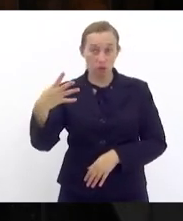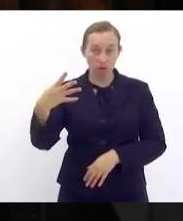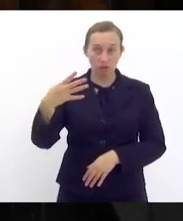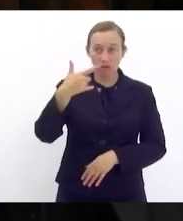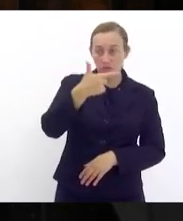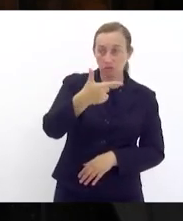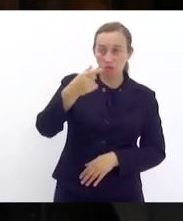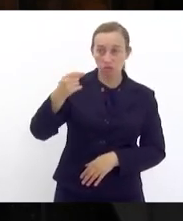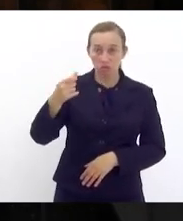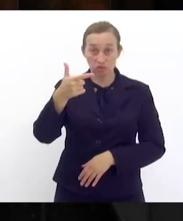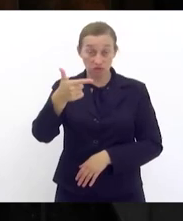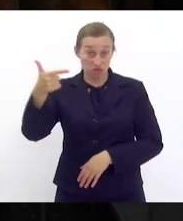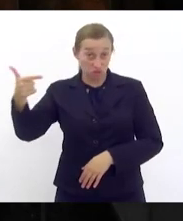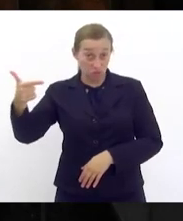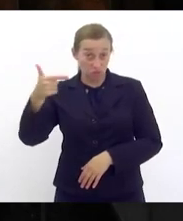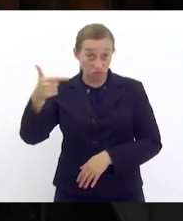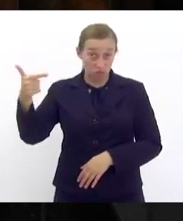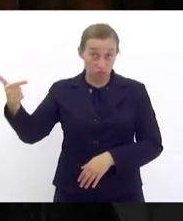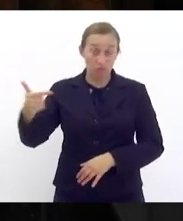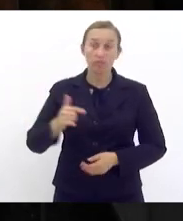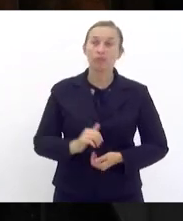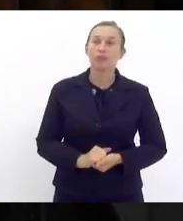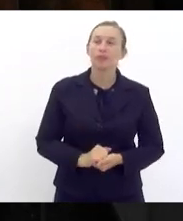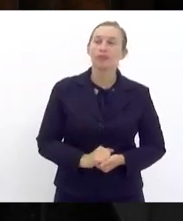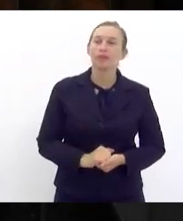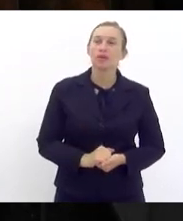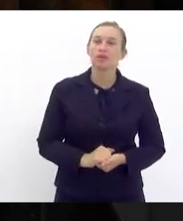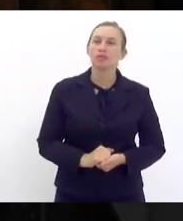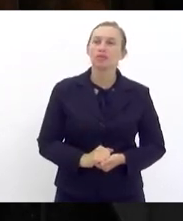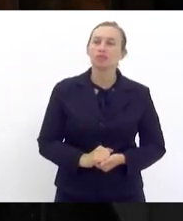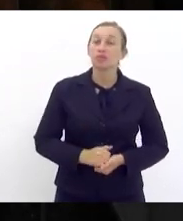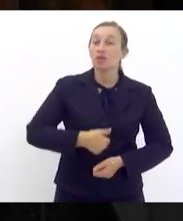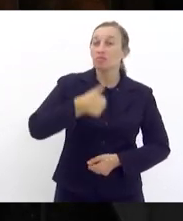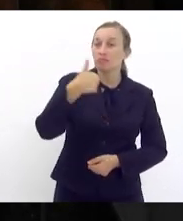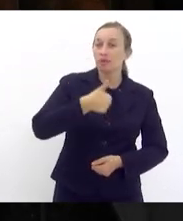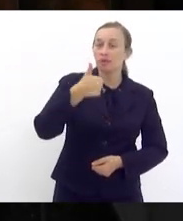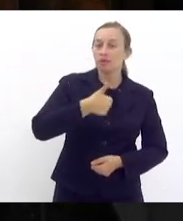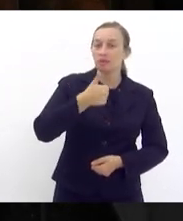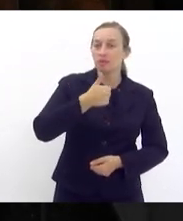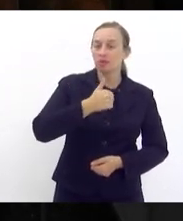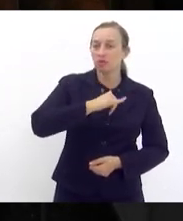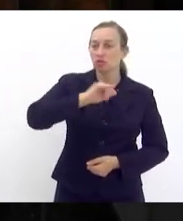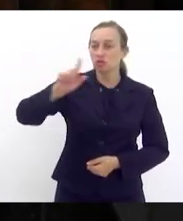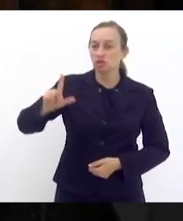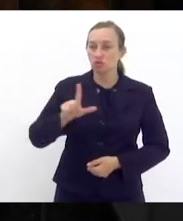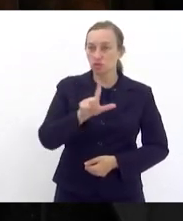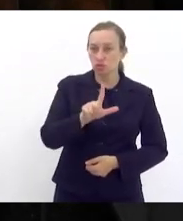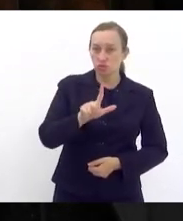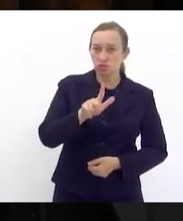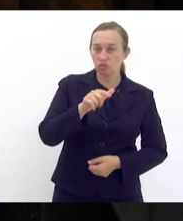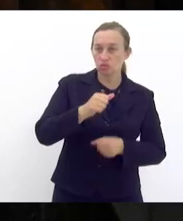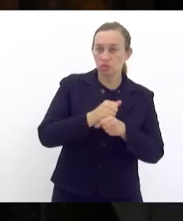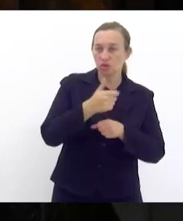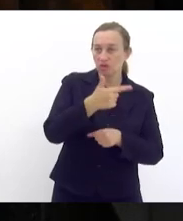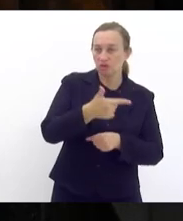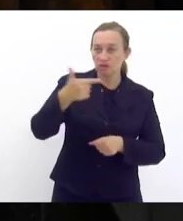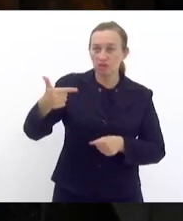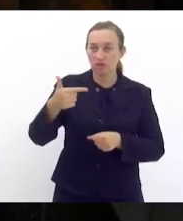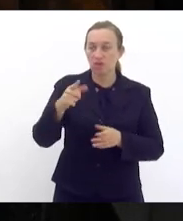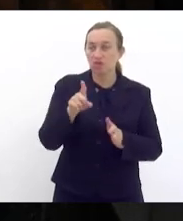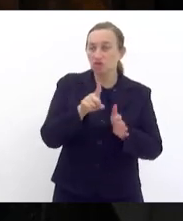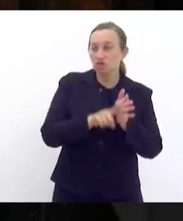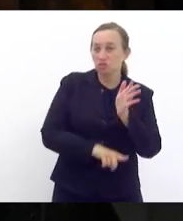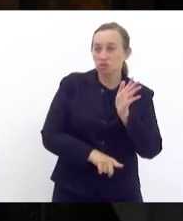2022, que, a partir de 1º de julho de 2022, reduziu as